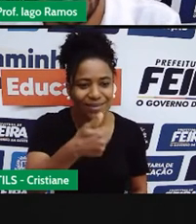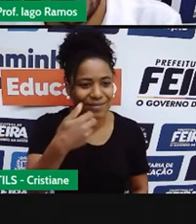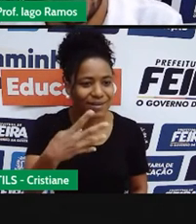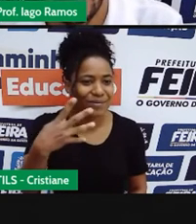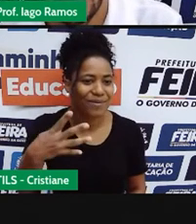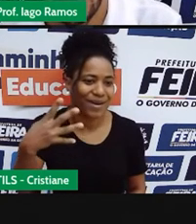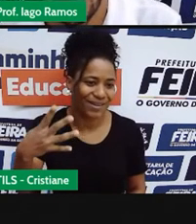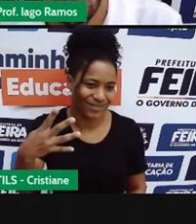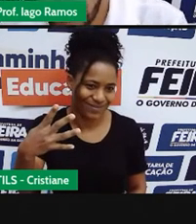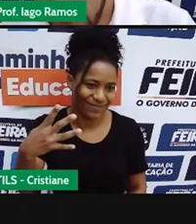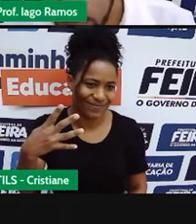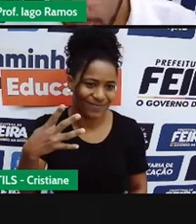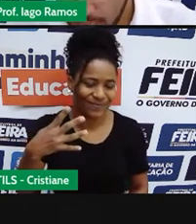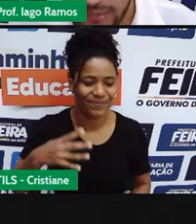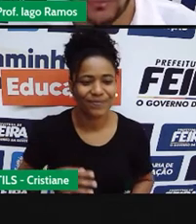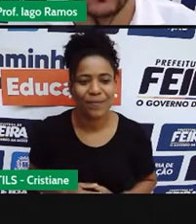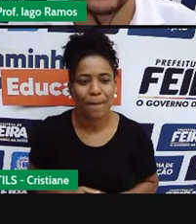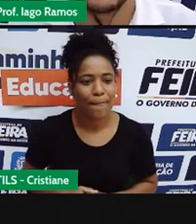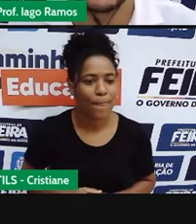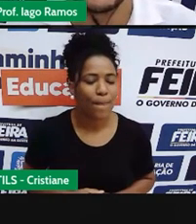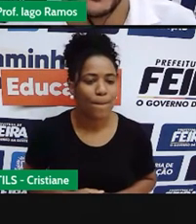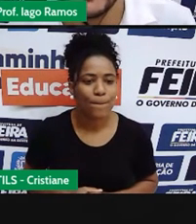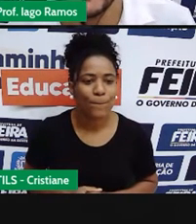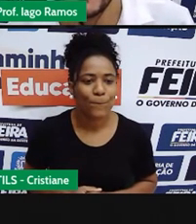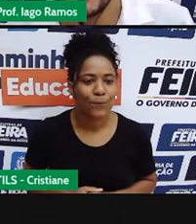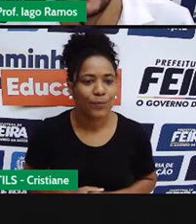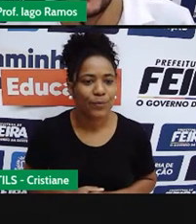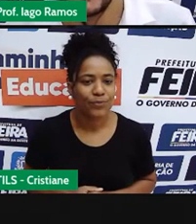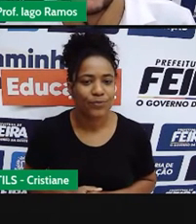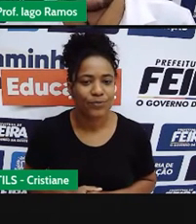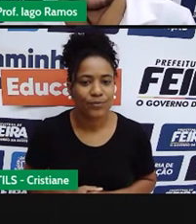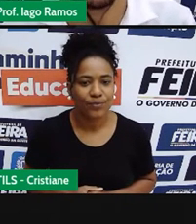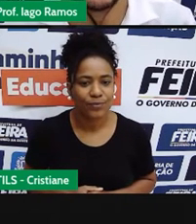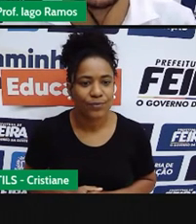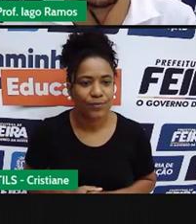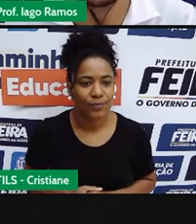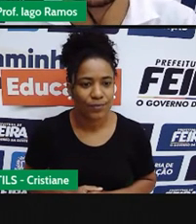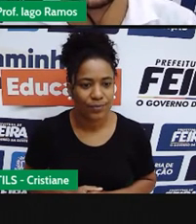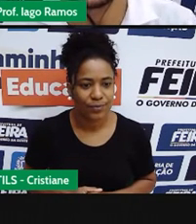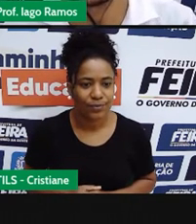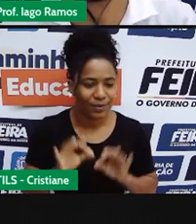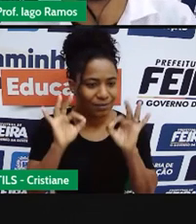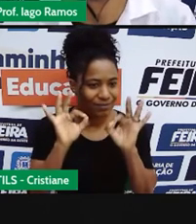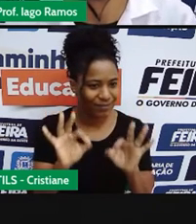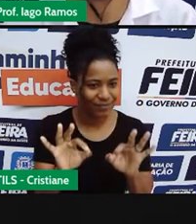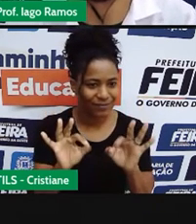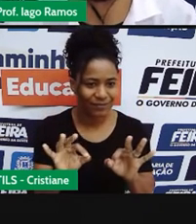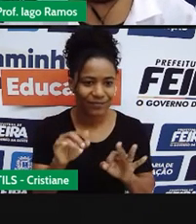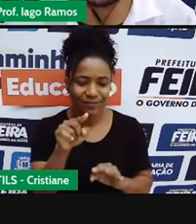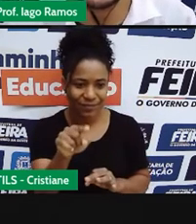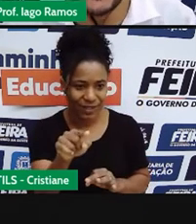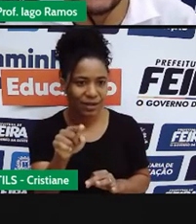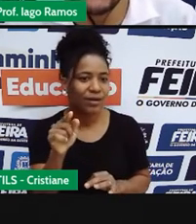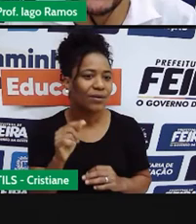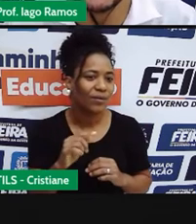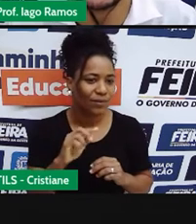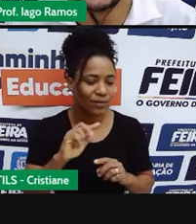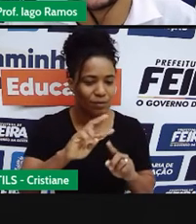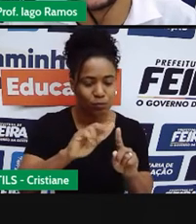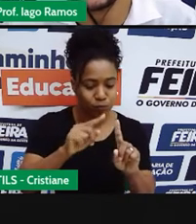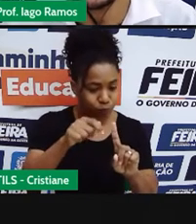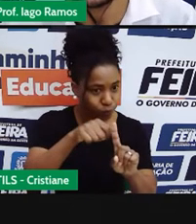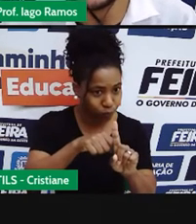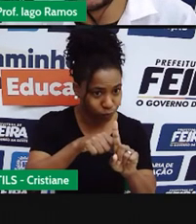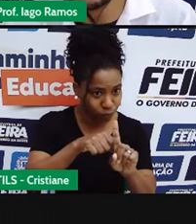$144,00. Essa é a forma correta de nós pensarmos